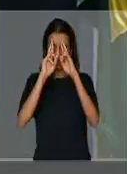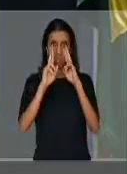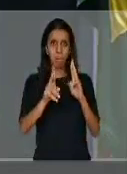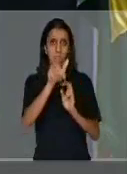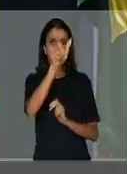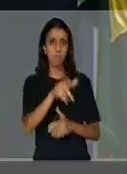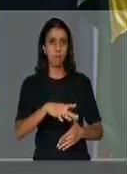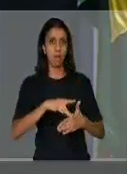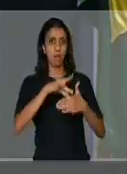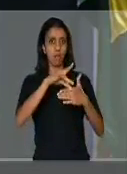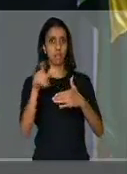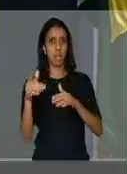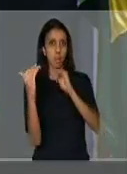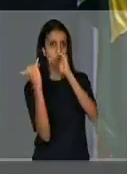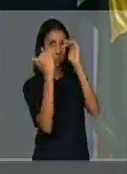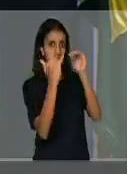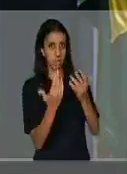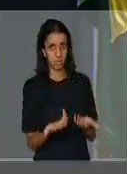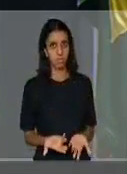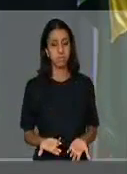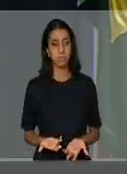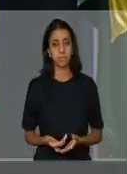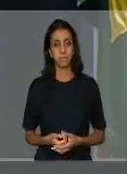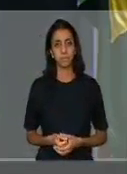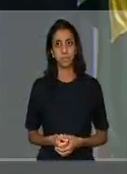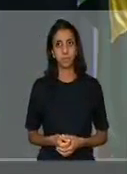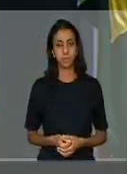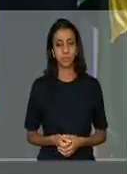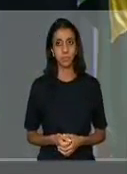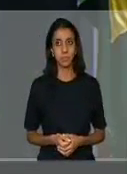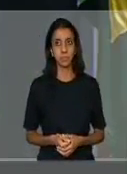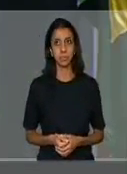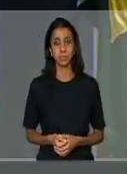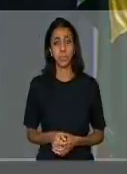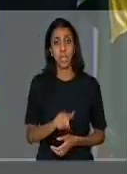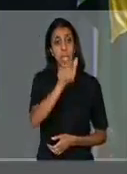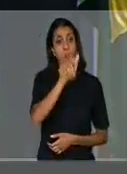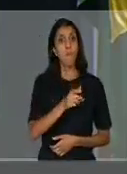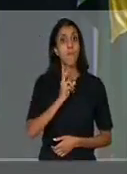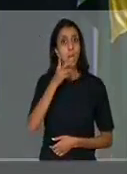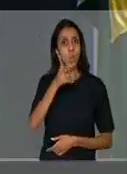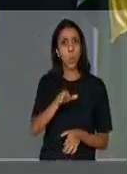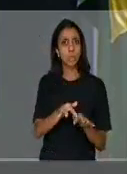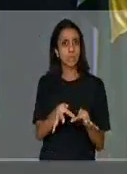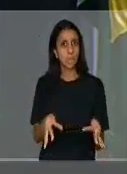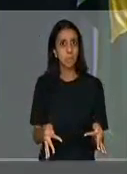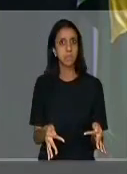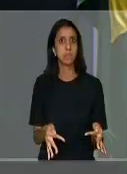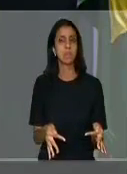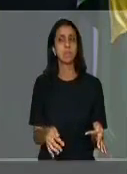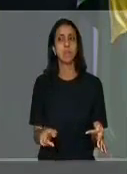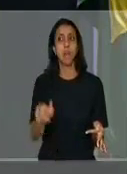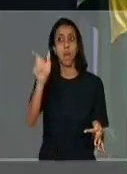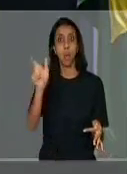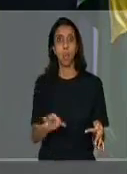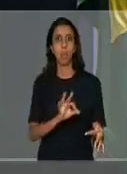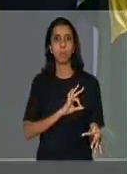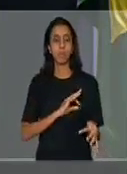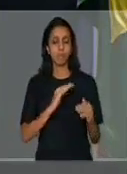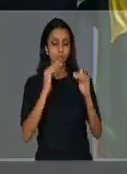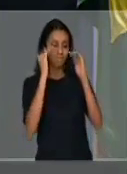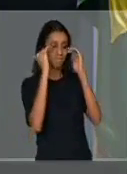autoridades e um vereador, um simples vereador, ele é respeitado